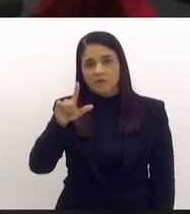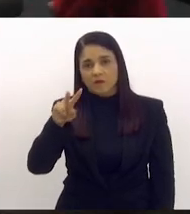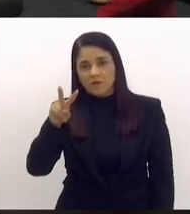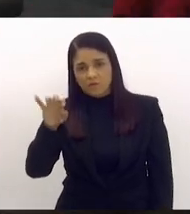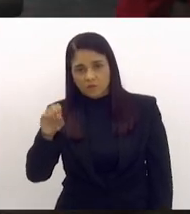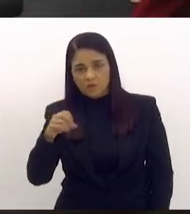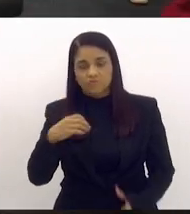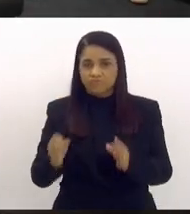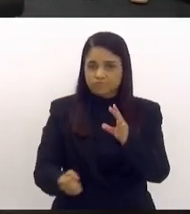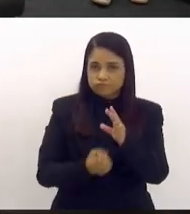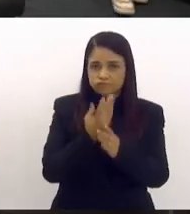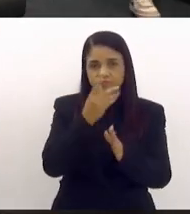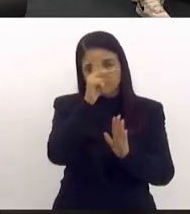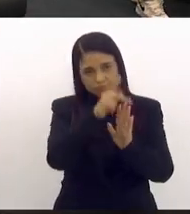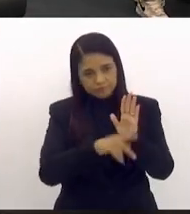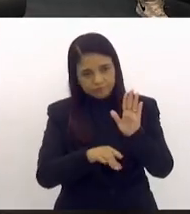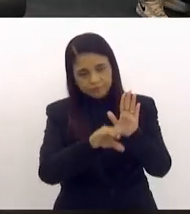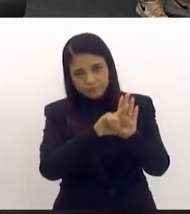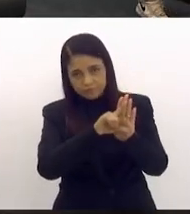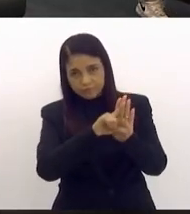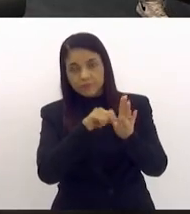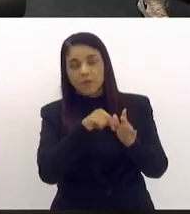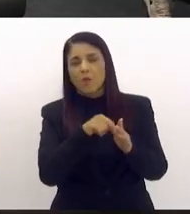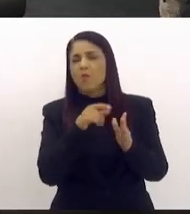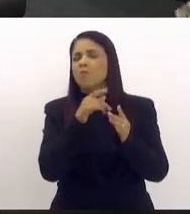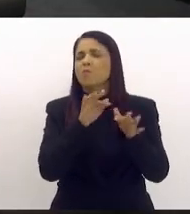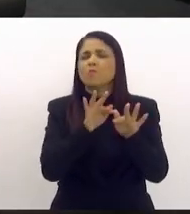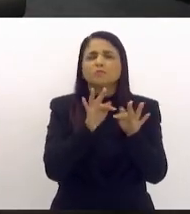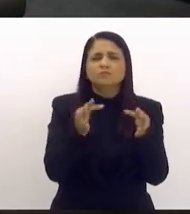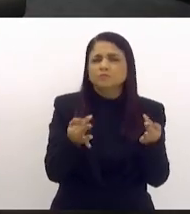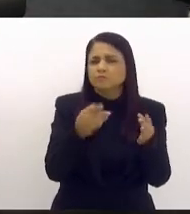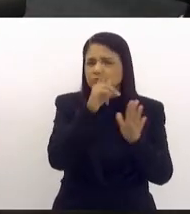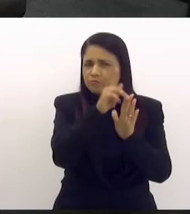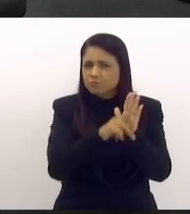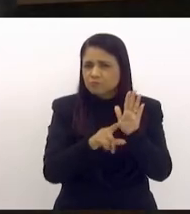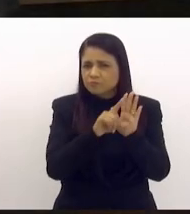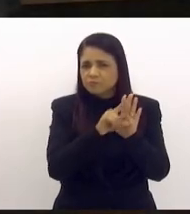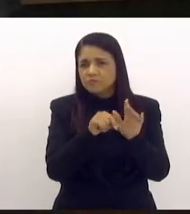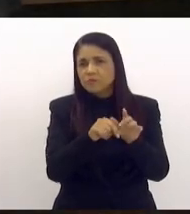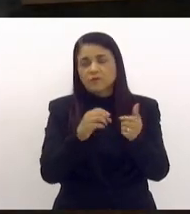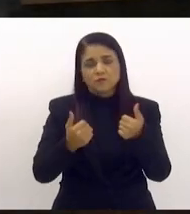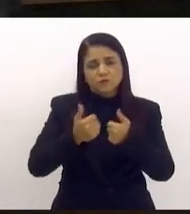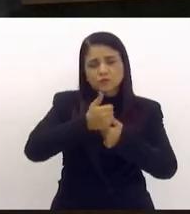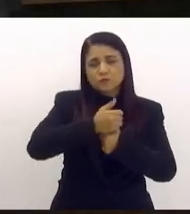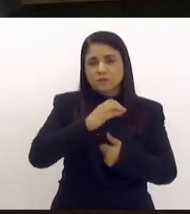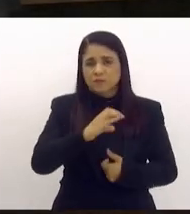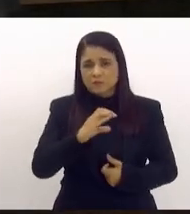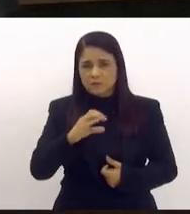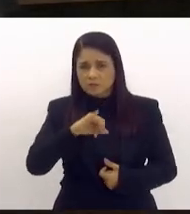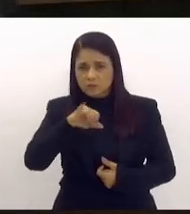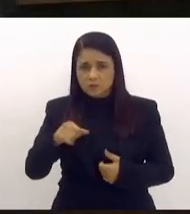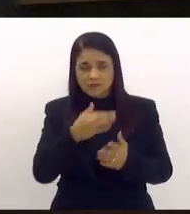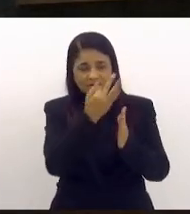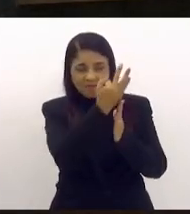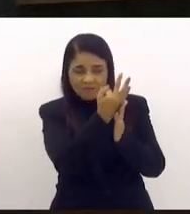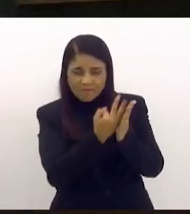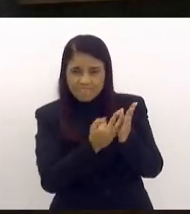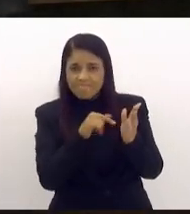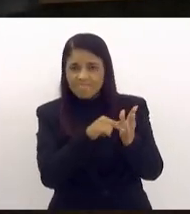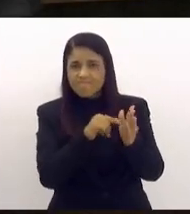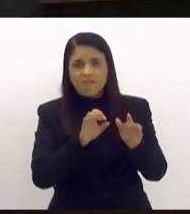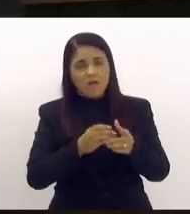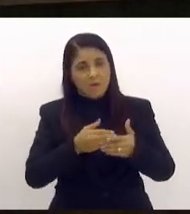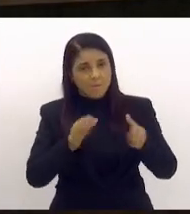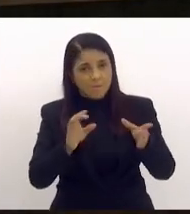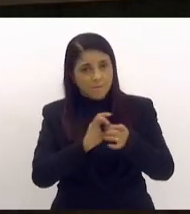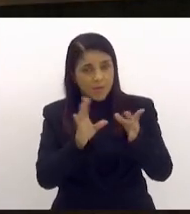proposta. Deputado de Aju, é um projeto simples. Ele foi substituído na CCJ, a gente ficou com uma redação em aberto, depois foi fechado pelo